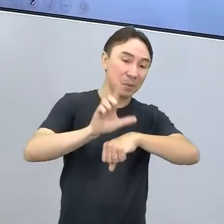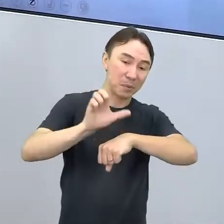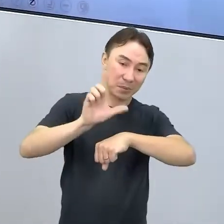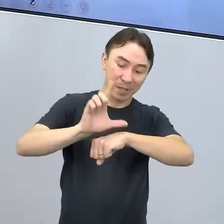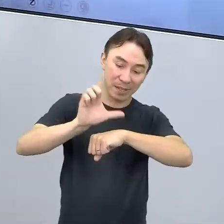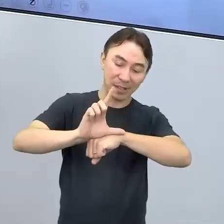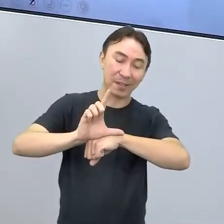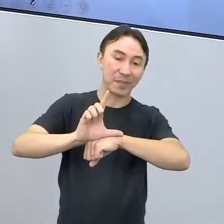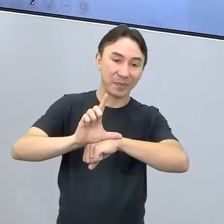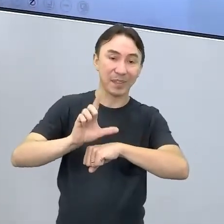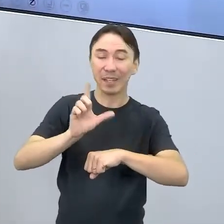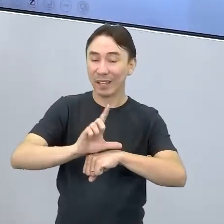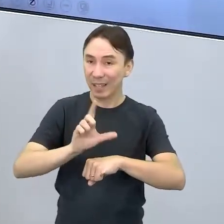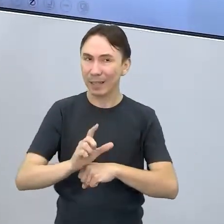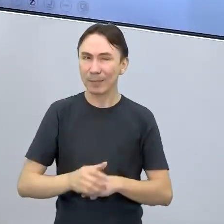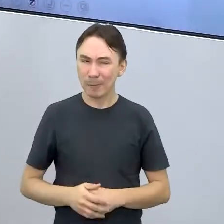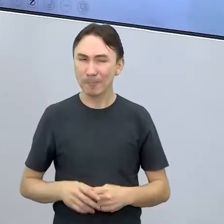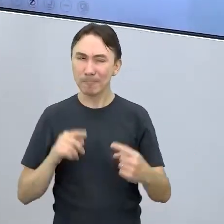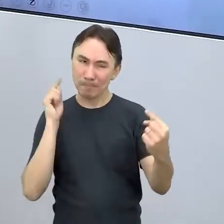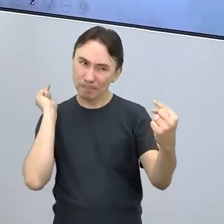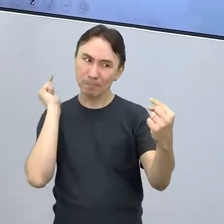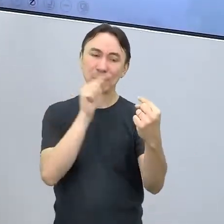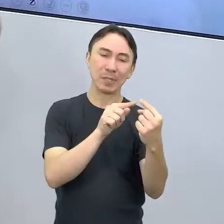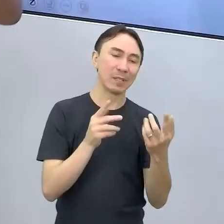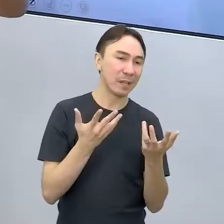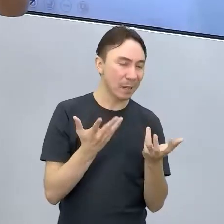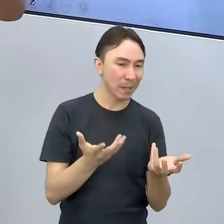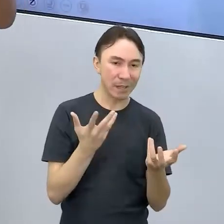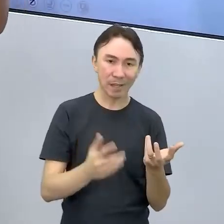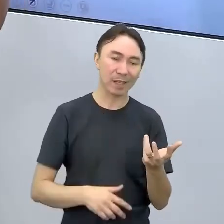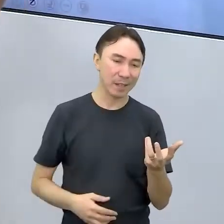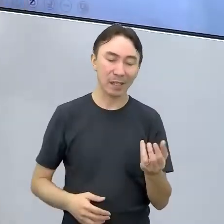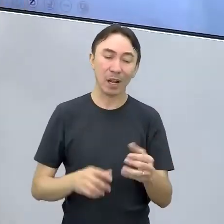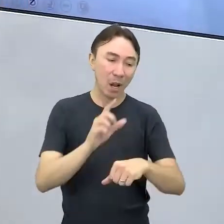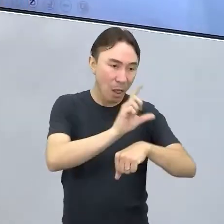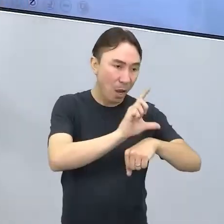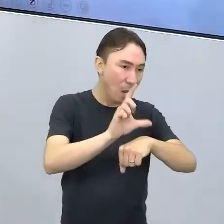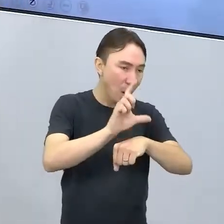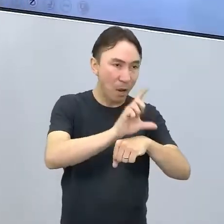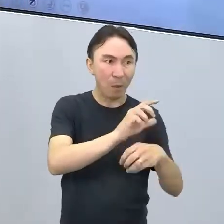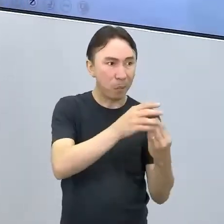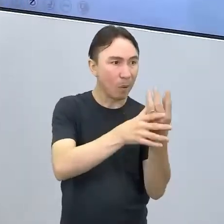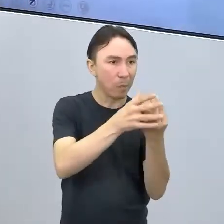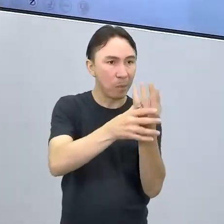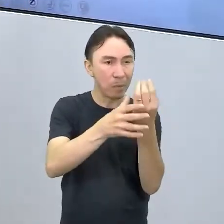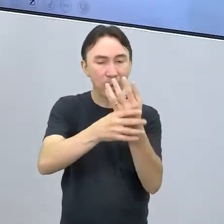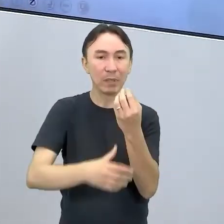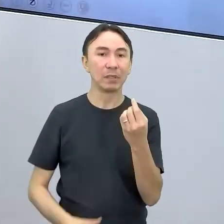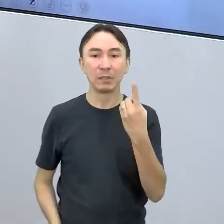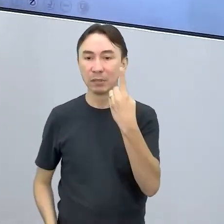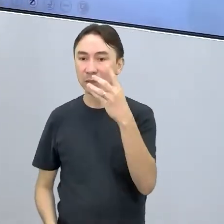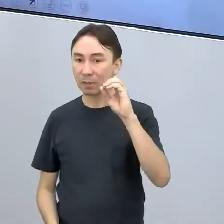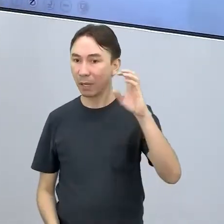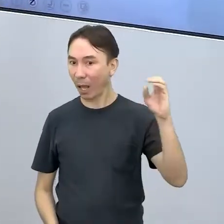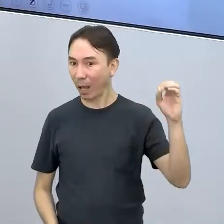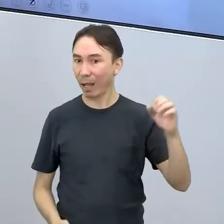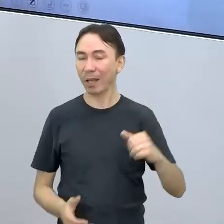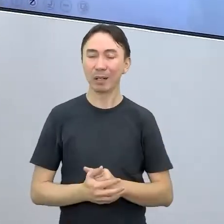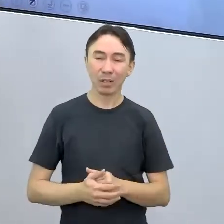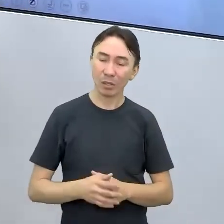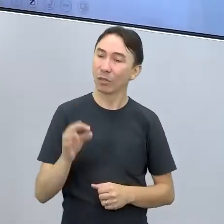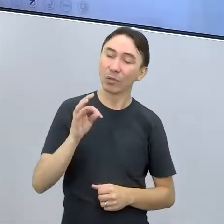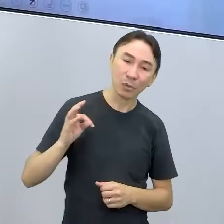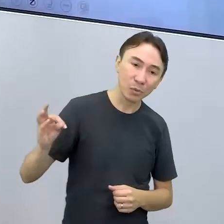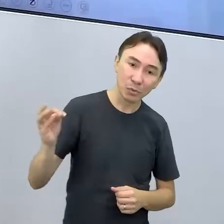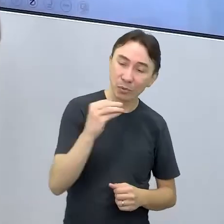né? Para abrir 100 lojas, né? E todos eles, nós percebemos aí que eles estavam abertos a novos conhecimentos. Todos eles